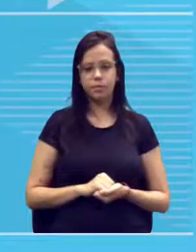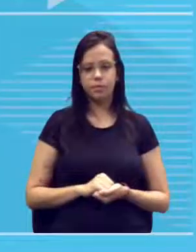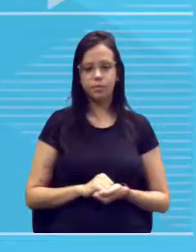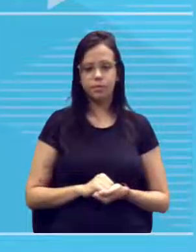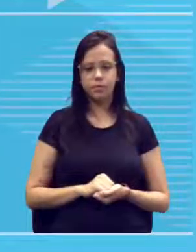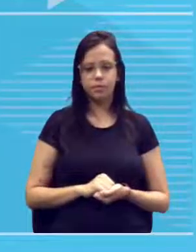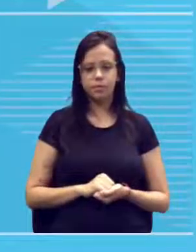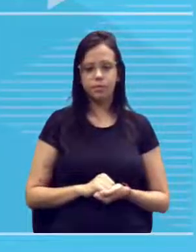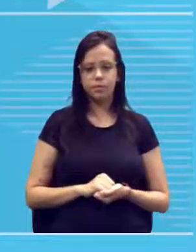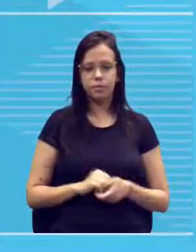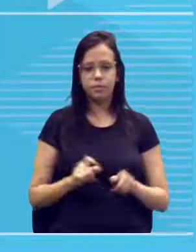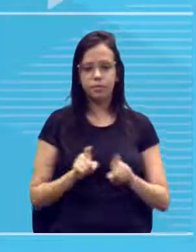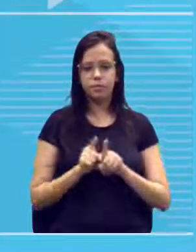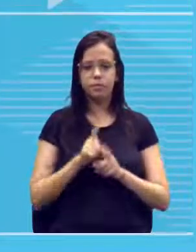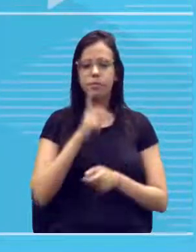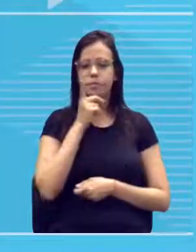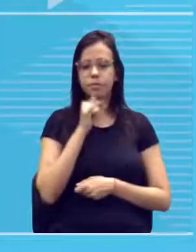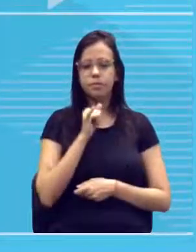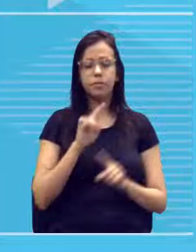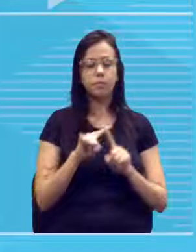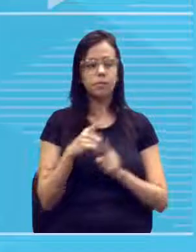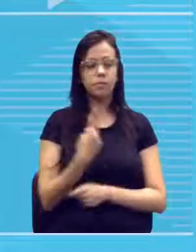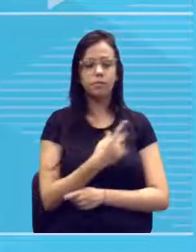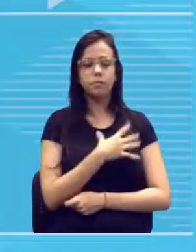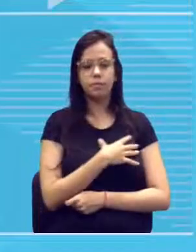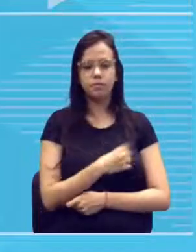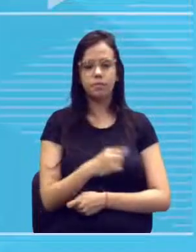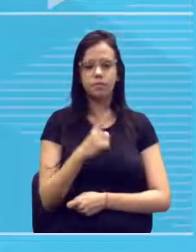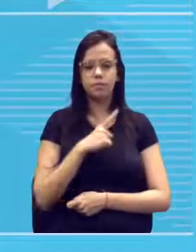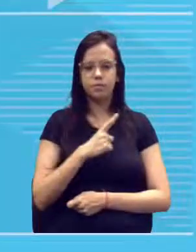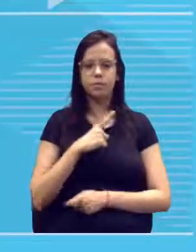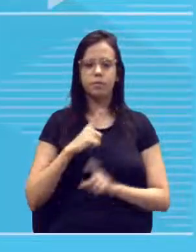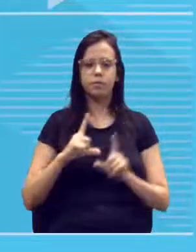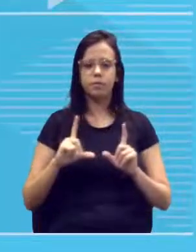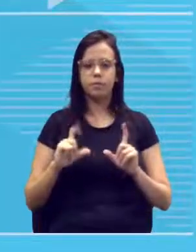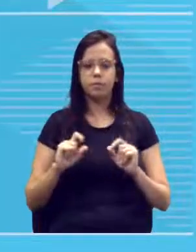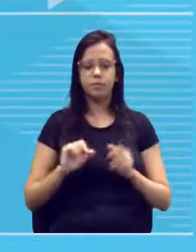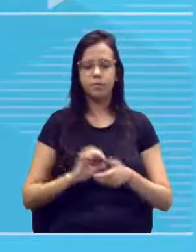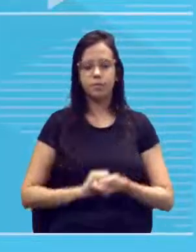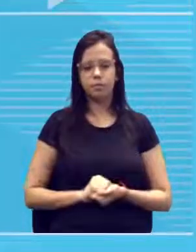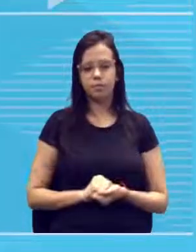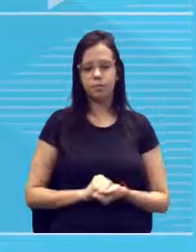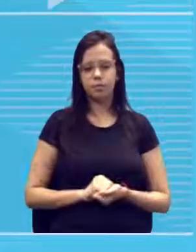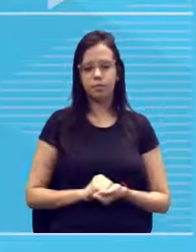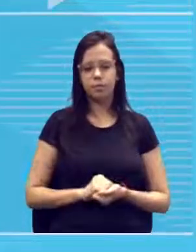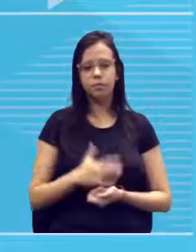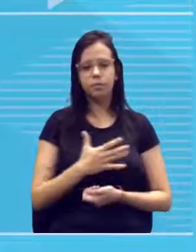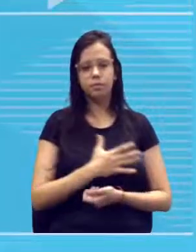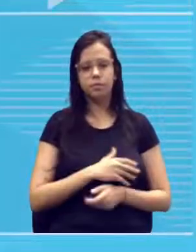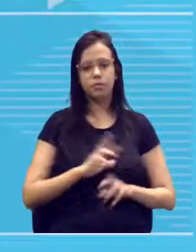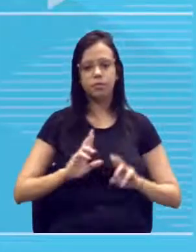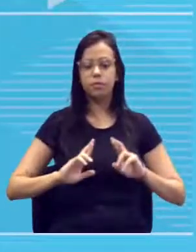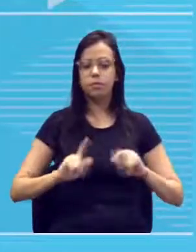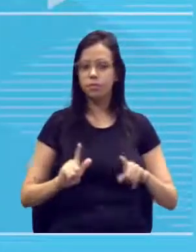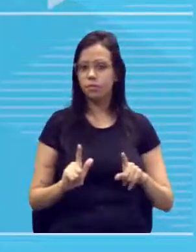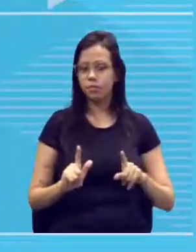também. Opa! E o filho aqui? O a gente tem? Um filho, ele é diferente.